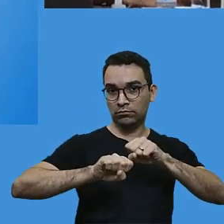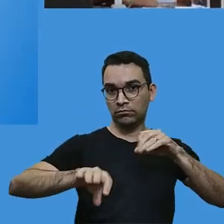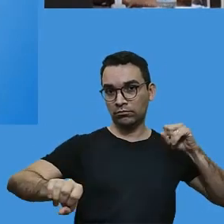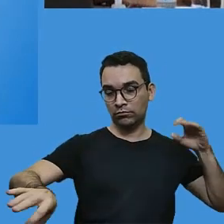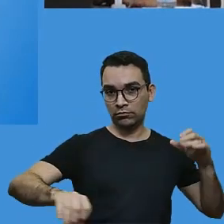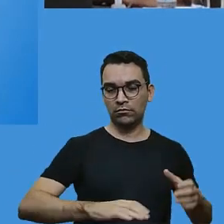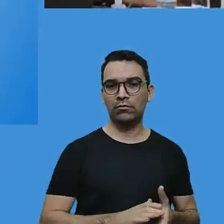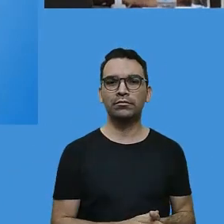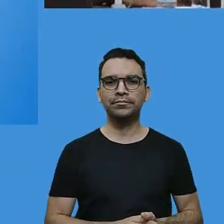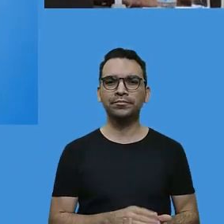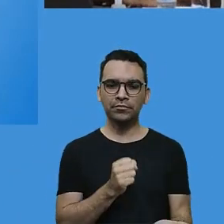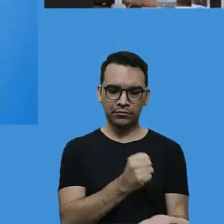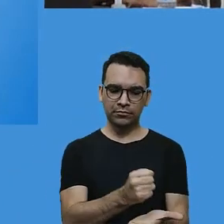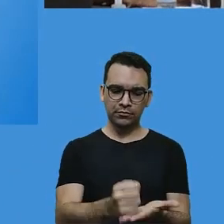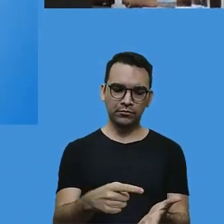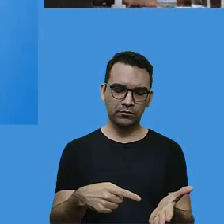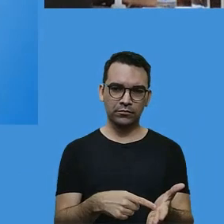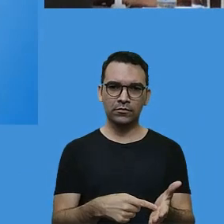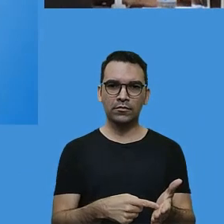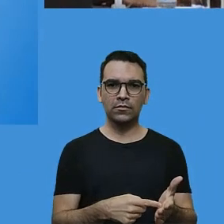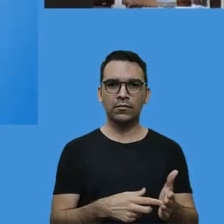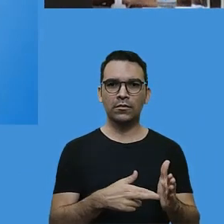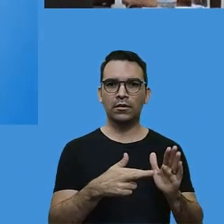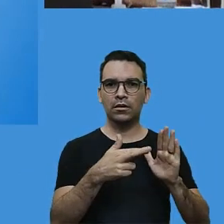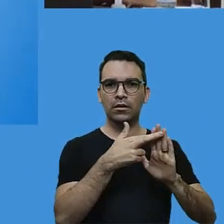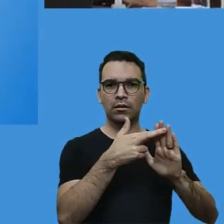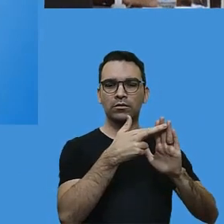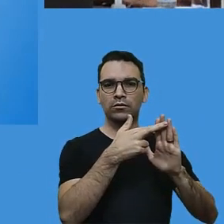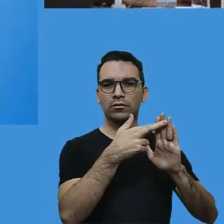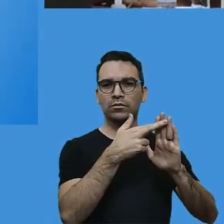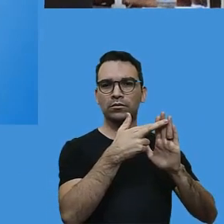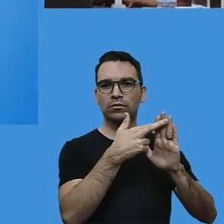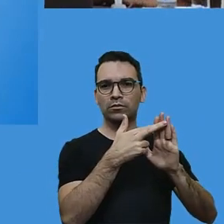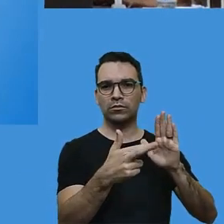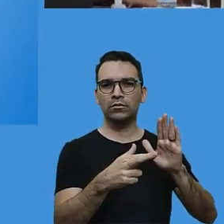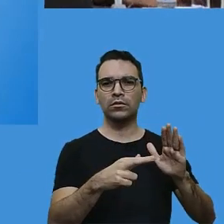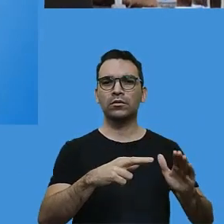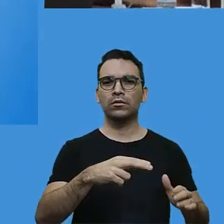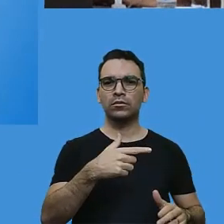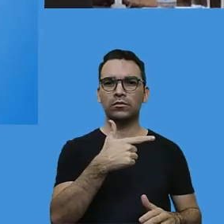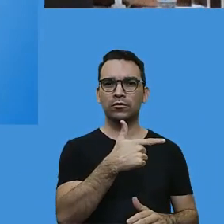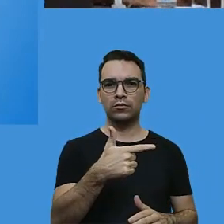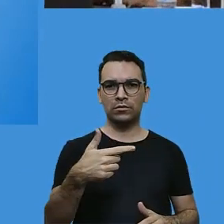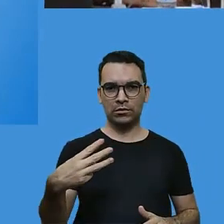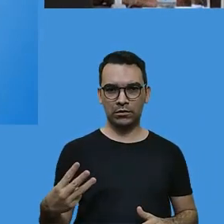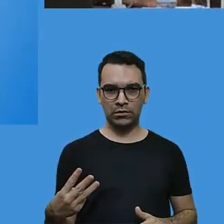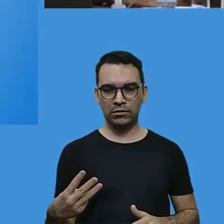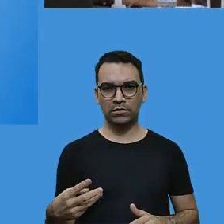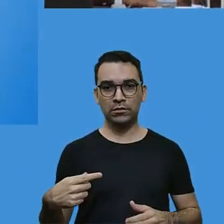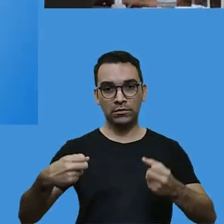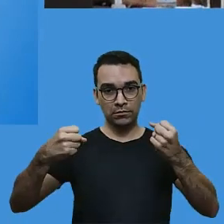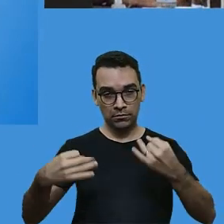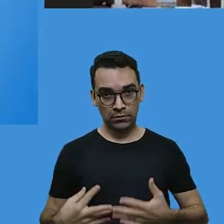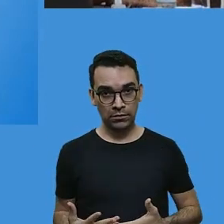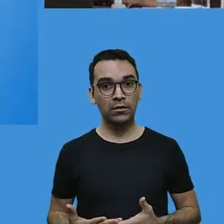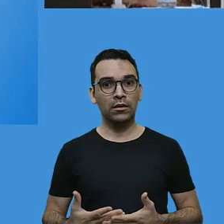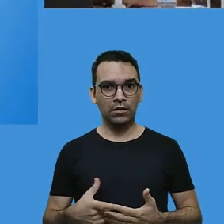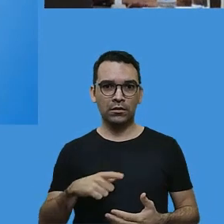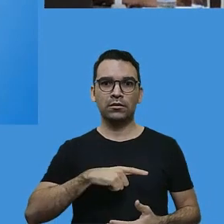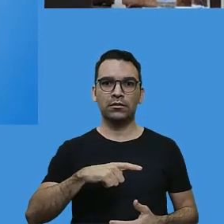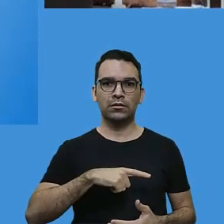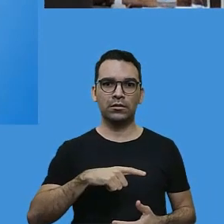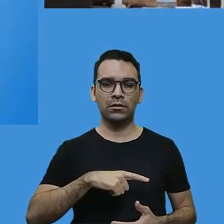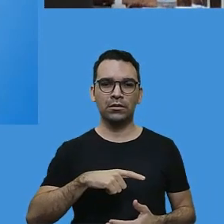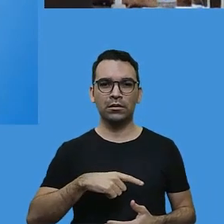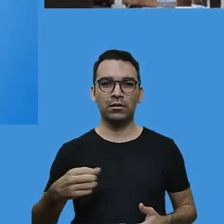têm conhecimento foi a Resolução 223, que está dizendo sobre este momento que agora vamos viver a partir do